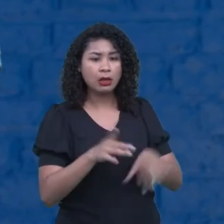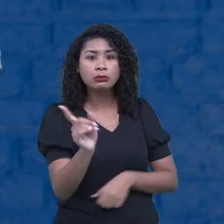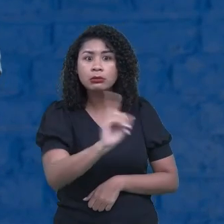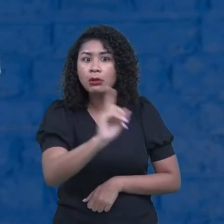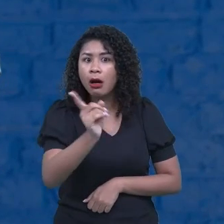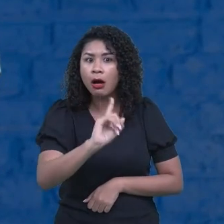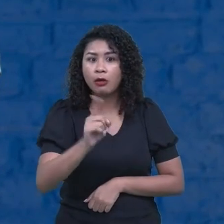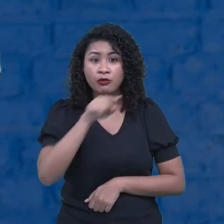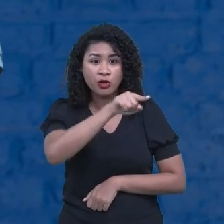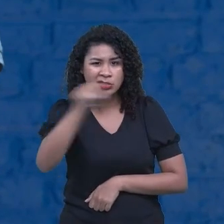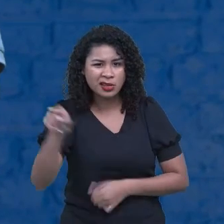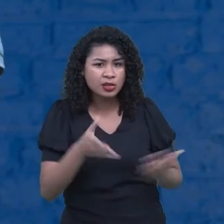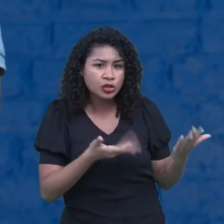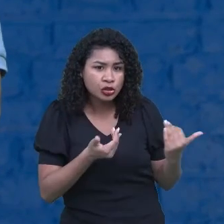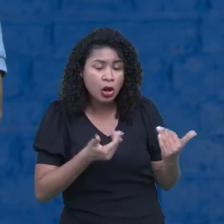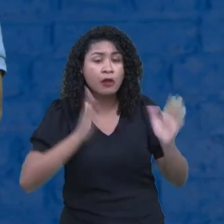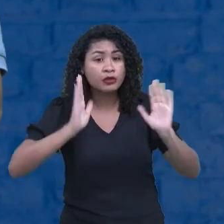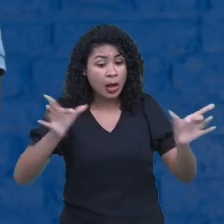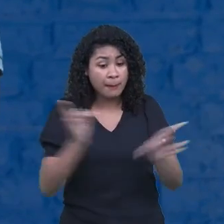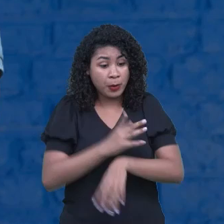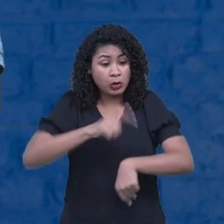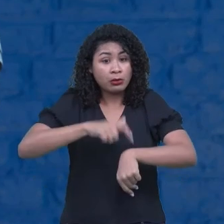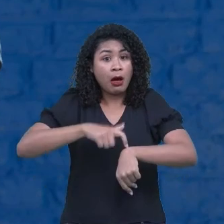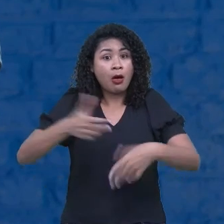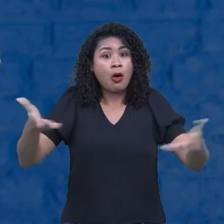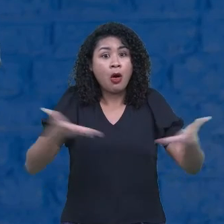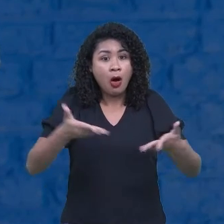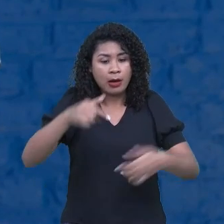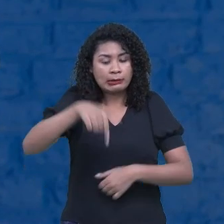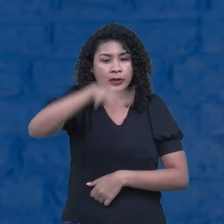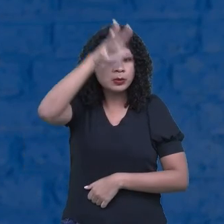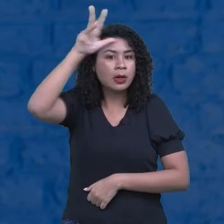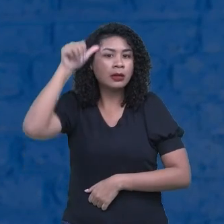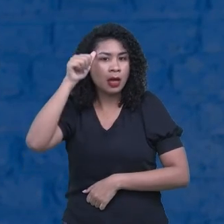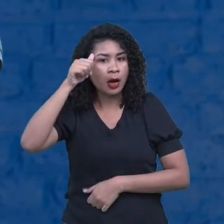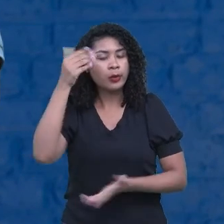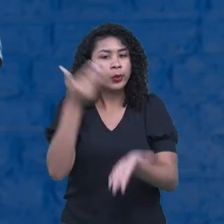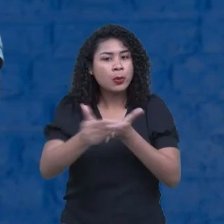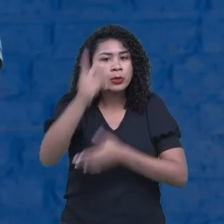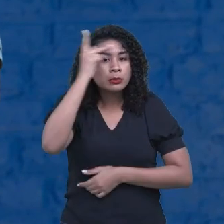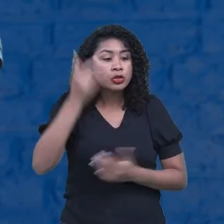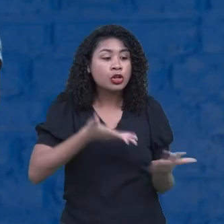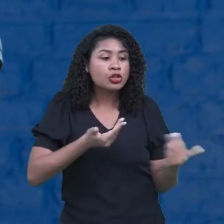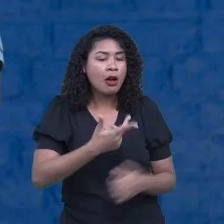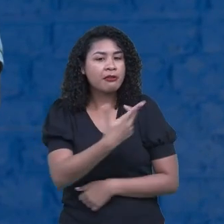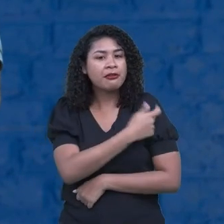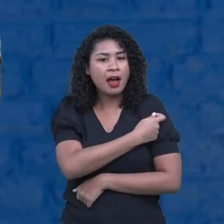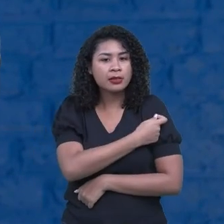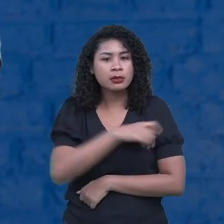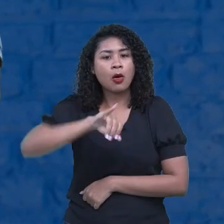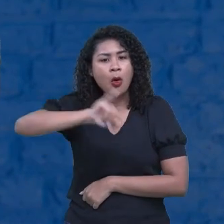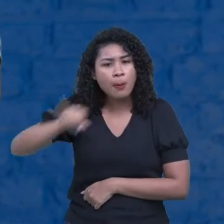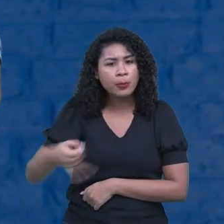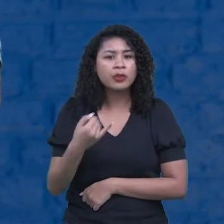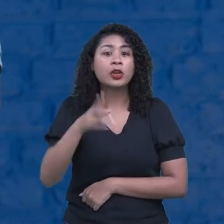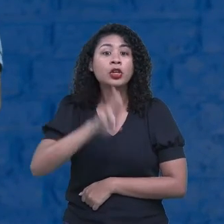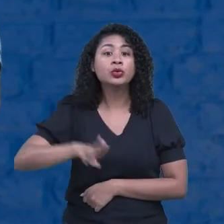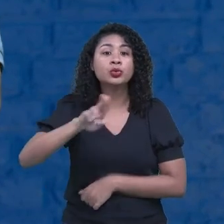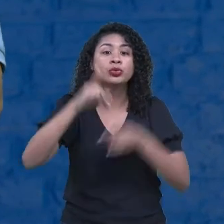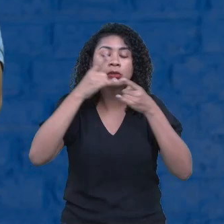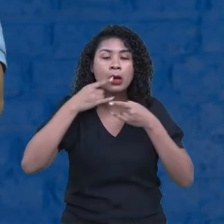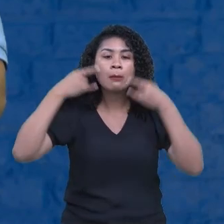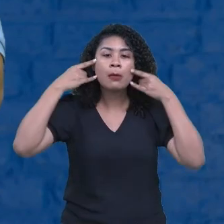chegou o momento aqui no Amazonas, em Manaus, dos jovens se vacinar, por favor, e usem corretamente a máscara. Ainda é